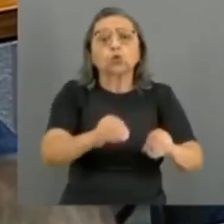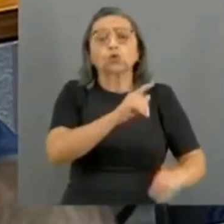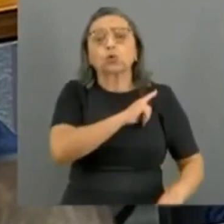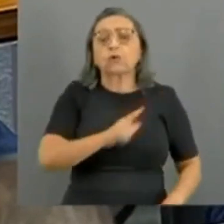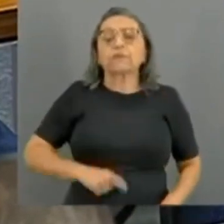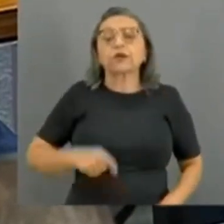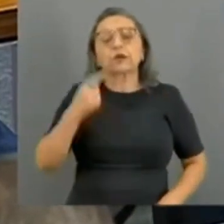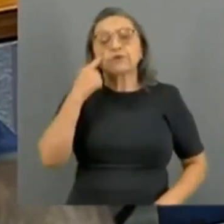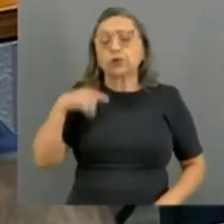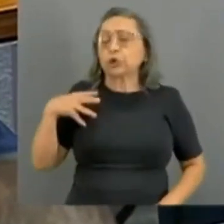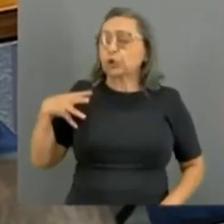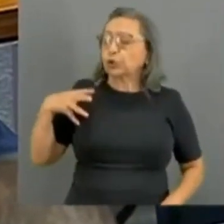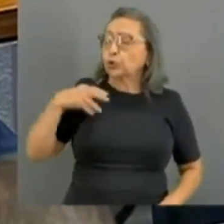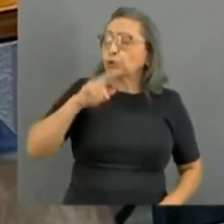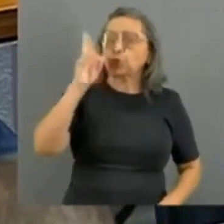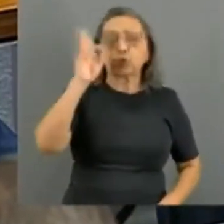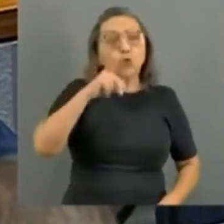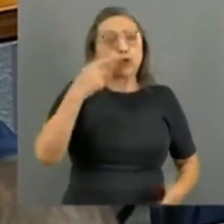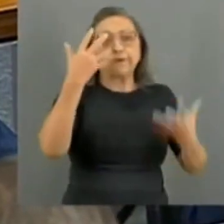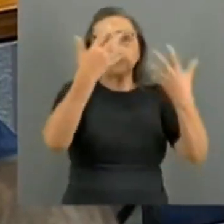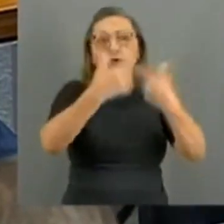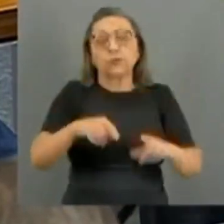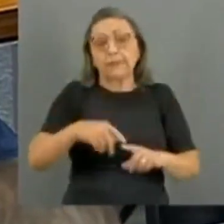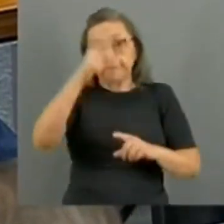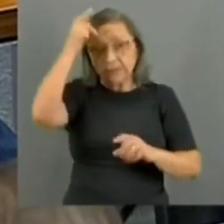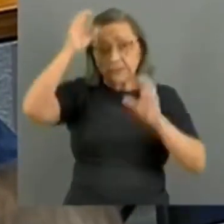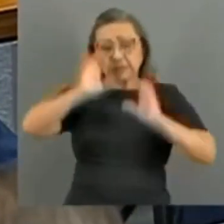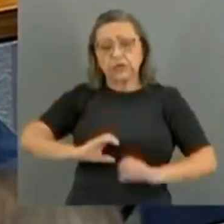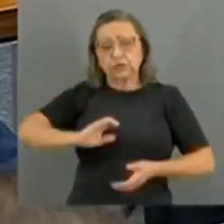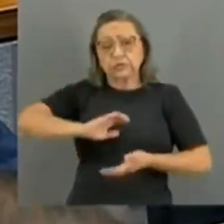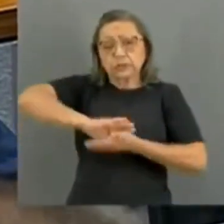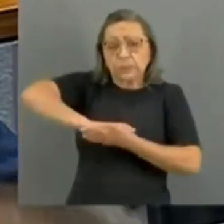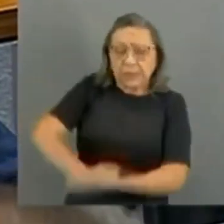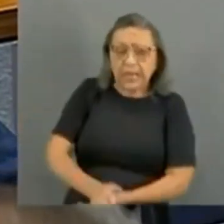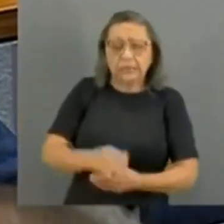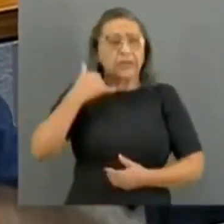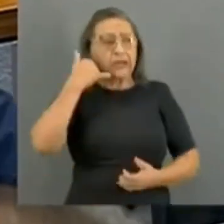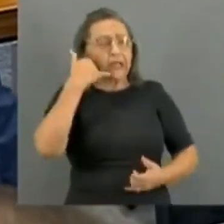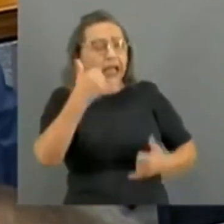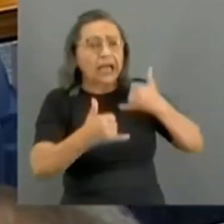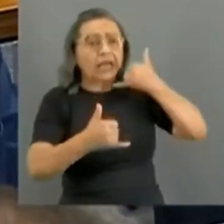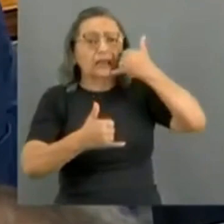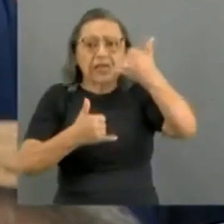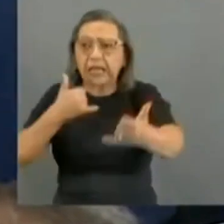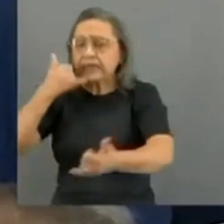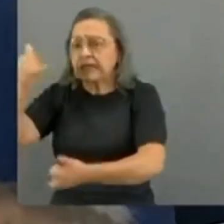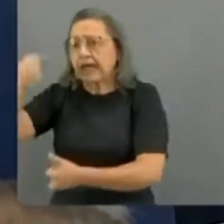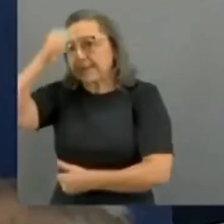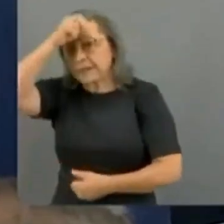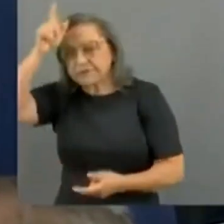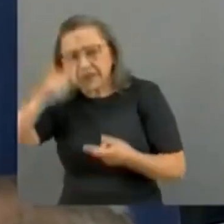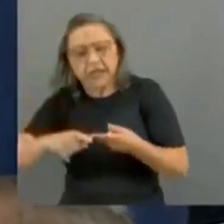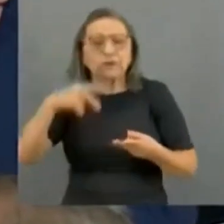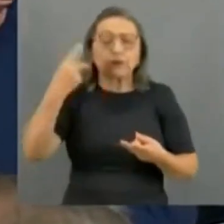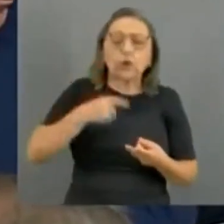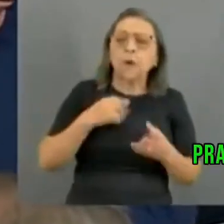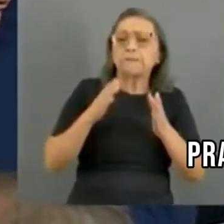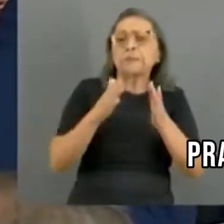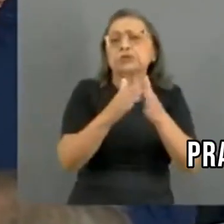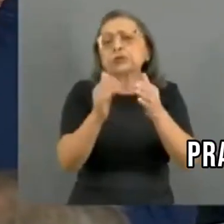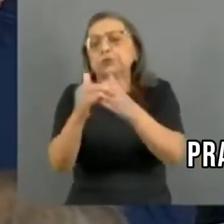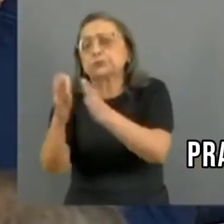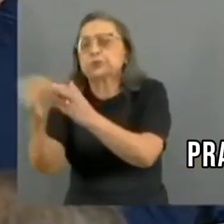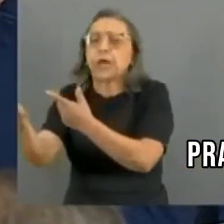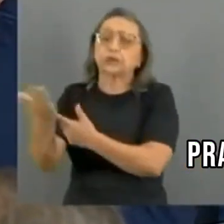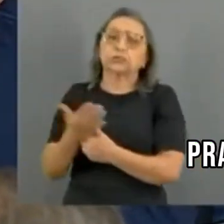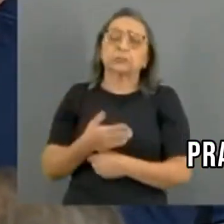funcionou. O cidadão brasileiro tem que ser humilhado para ligar para senador, para ligar para deputado, para prefeito, para vereador, para tudo quanto é lugar, para